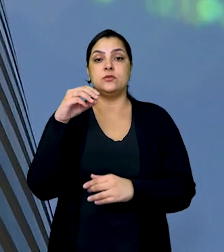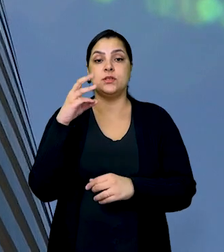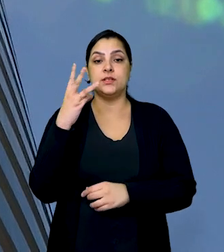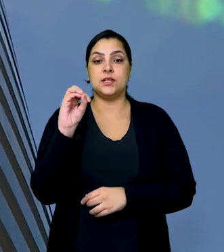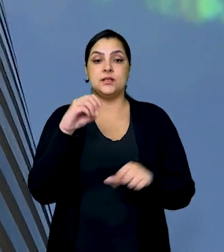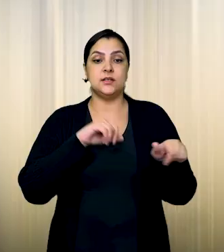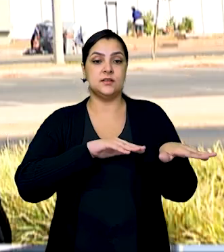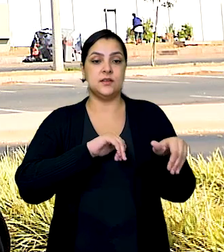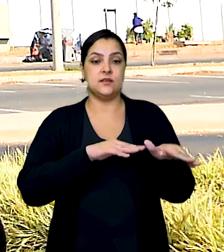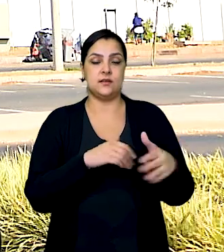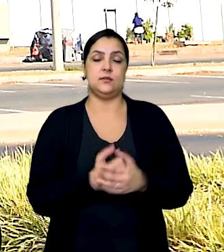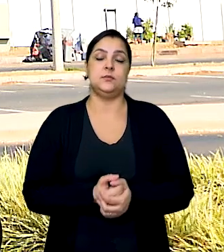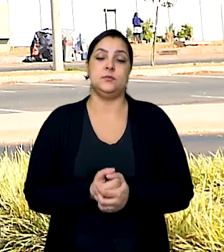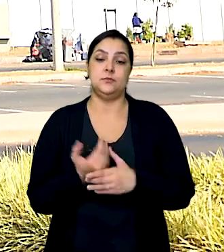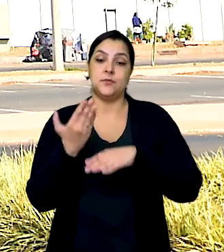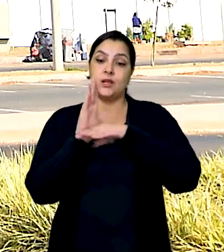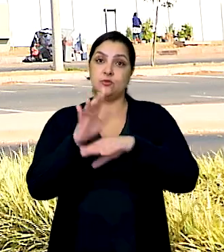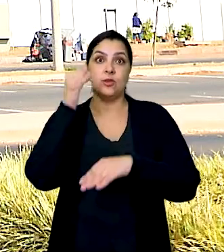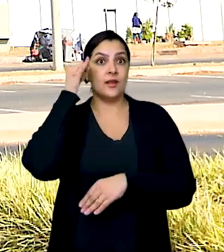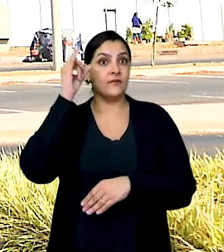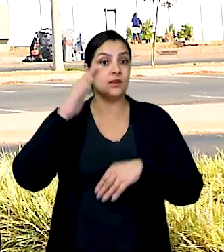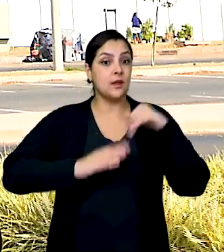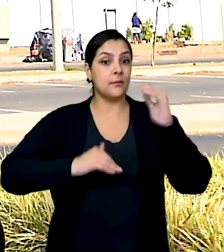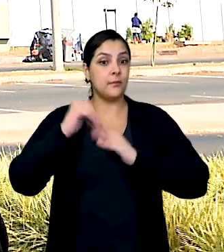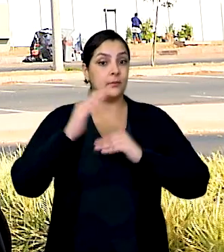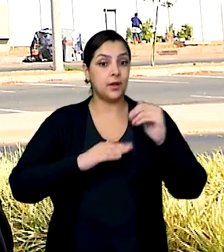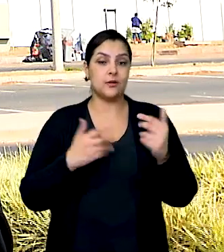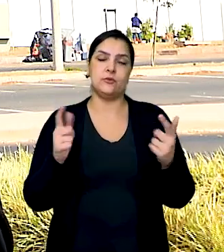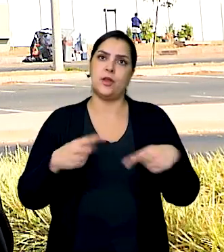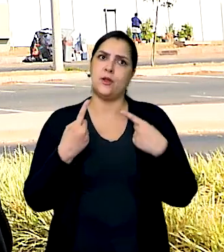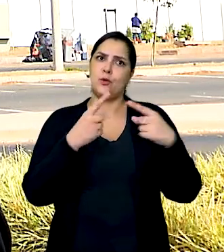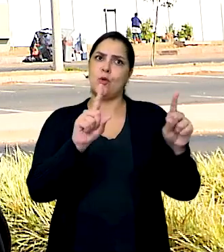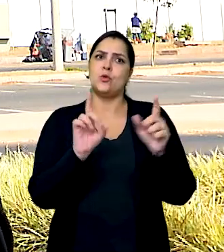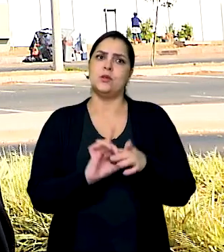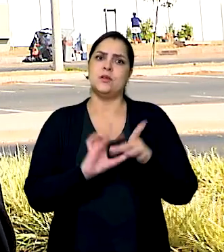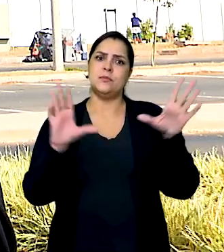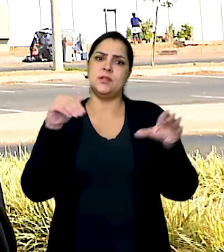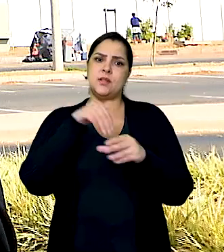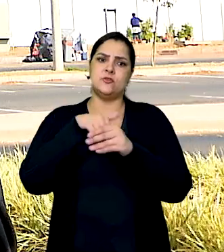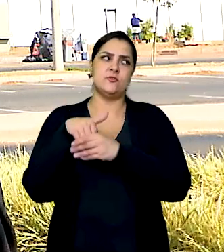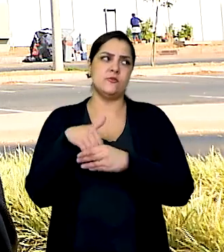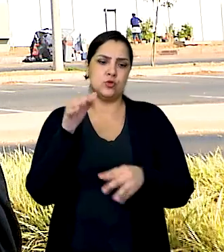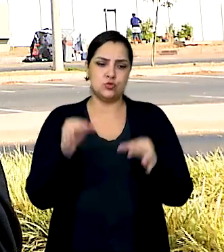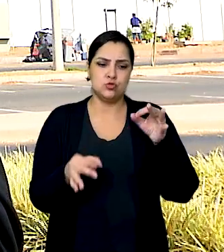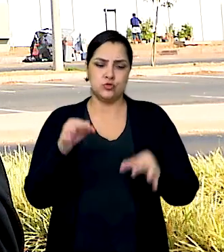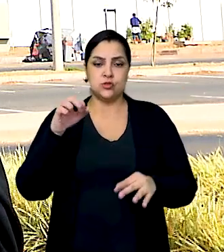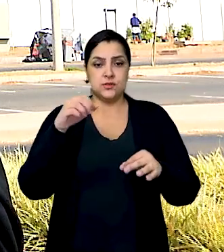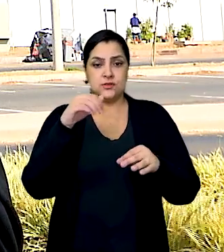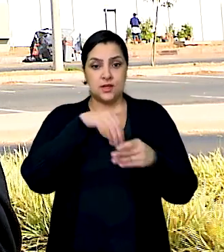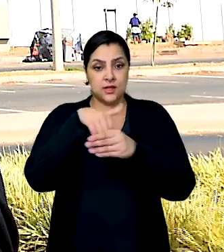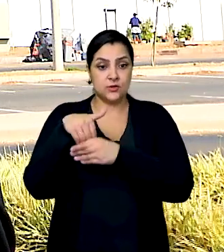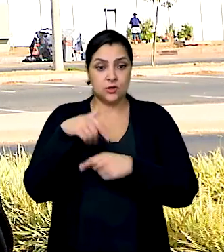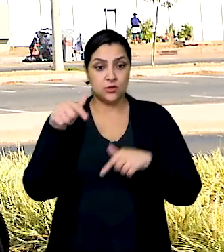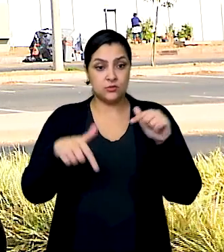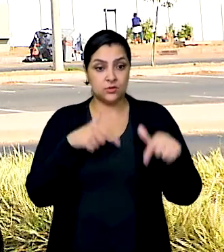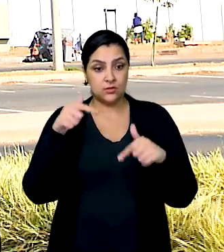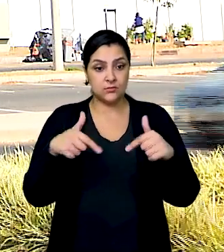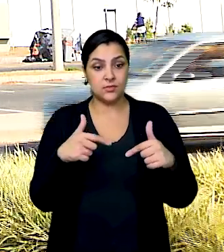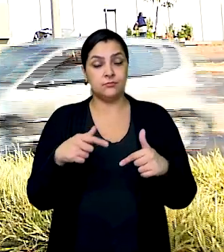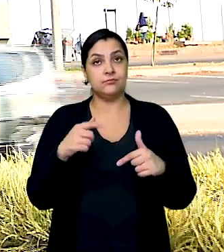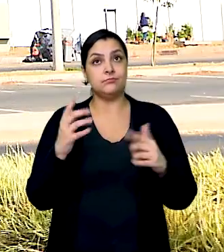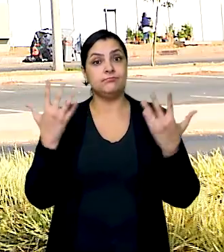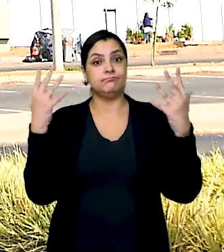30 de setembro. Para contribuir com o combate a essa prática que fere a liberdade de voto, a Justiça Eleitoral e a Justiça do